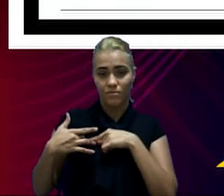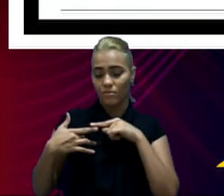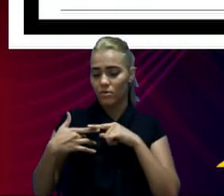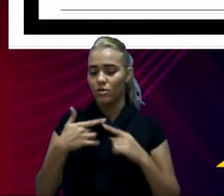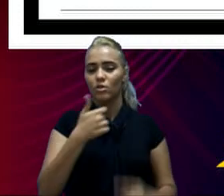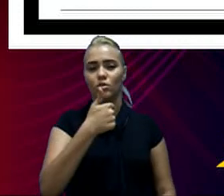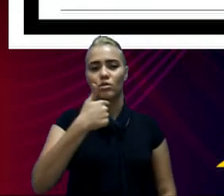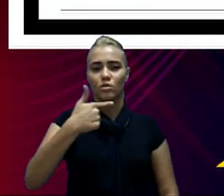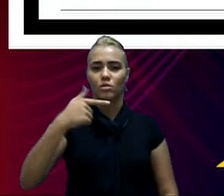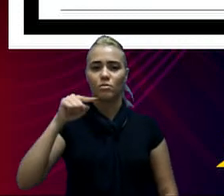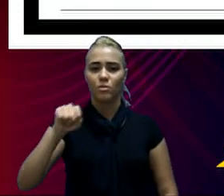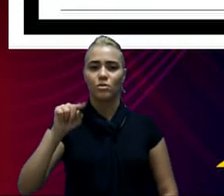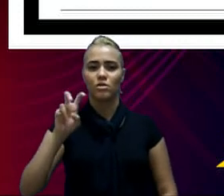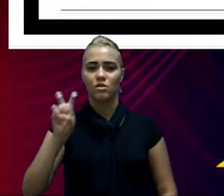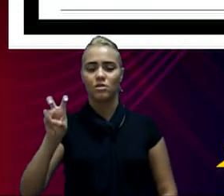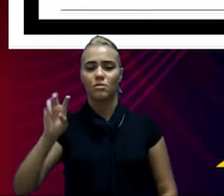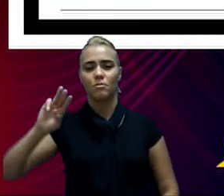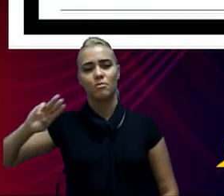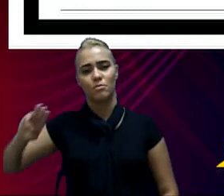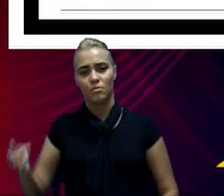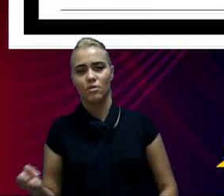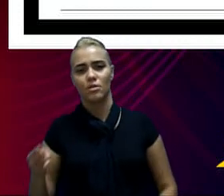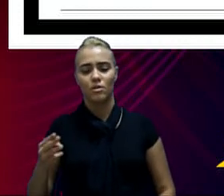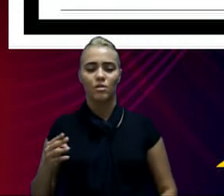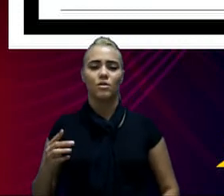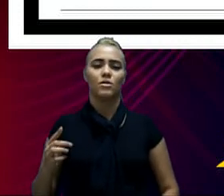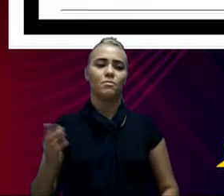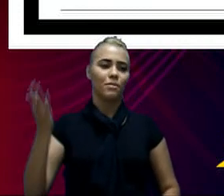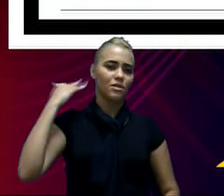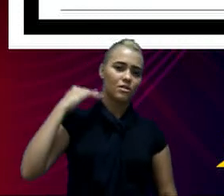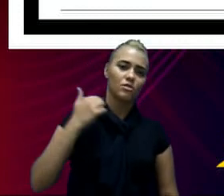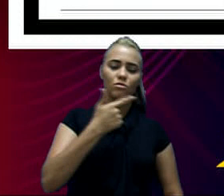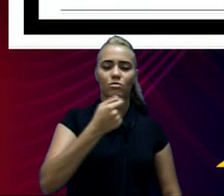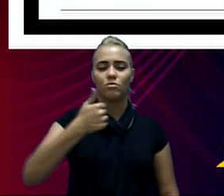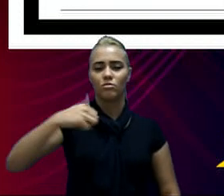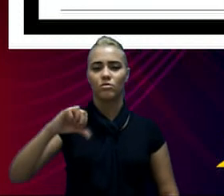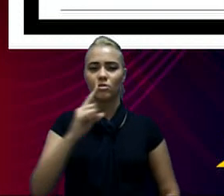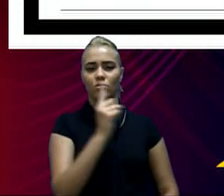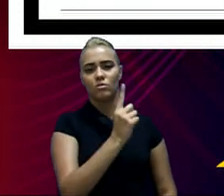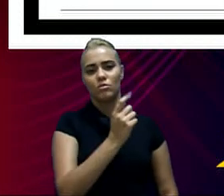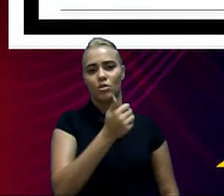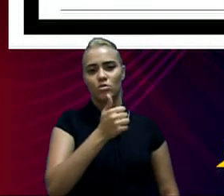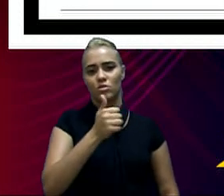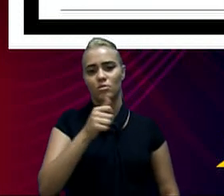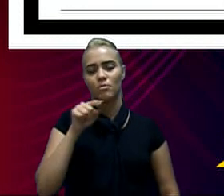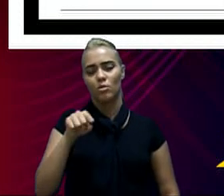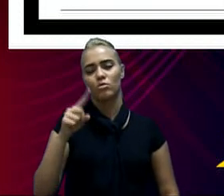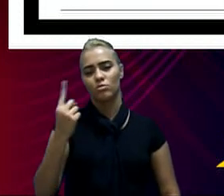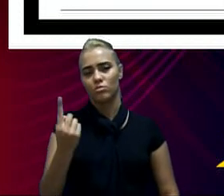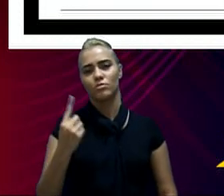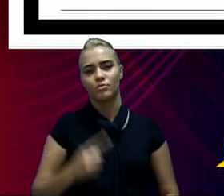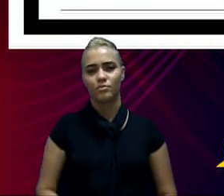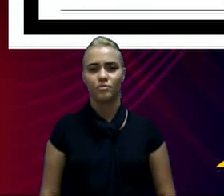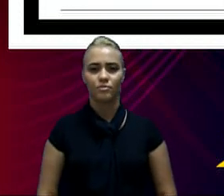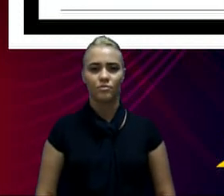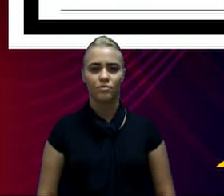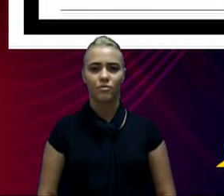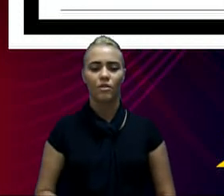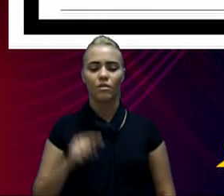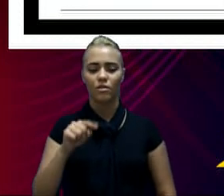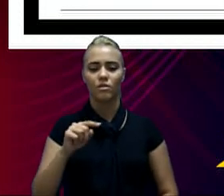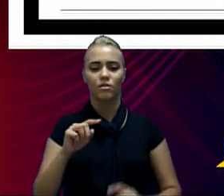R 12,5 milhões, contra R$ 11,1 em 2019. Para o Parque Tecnológico,